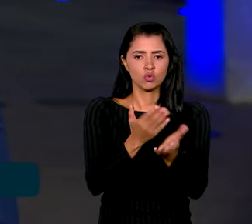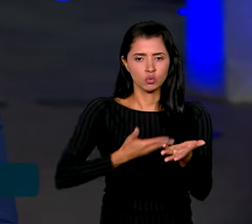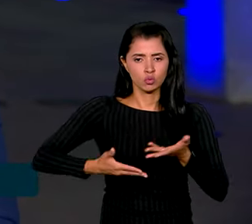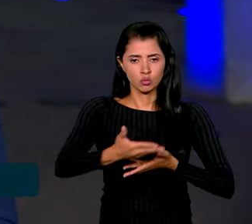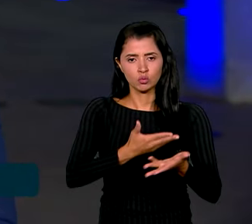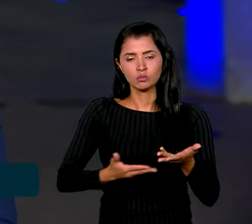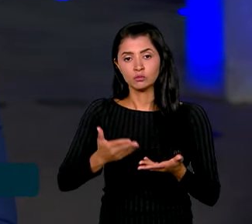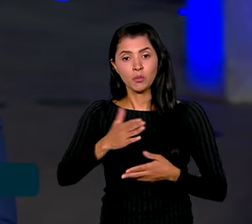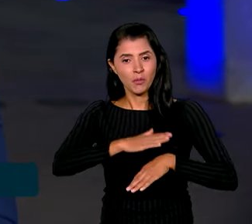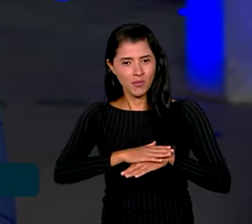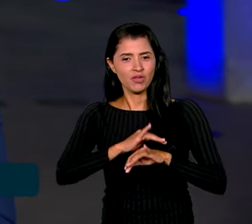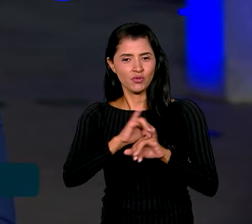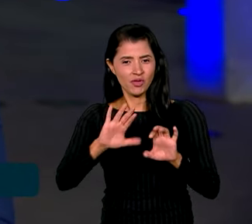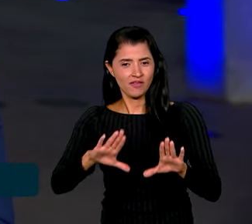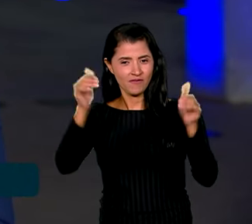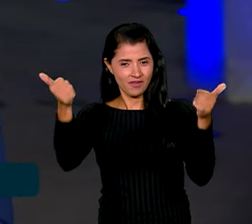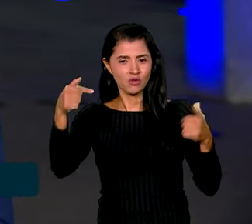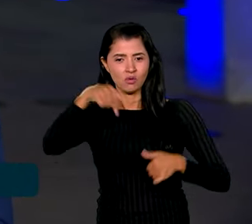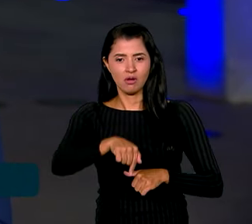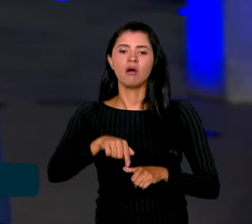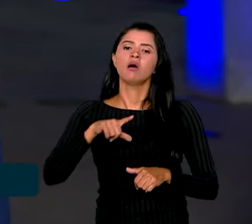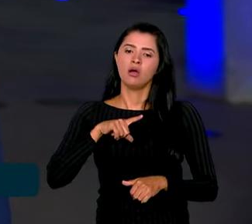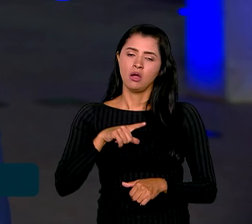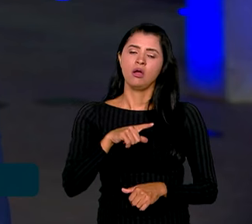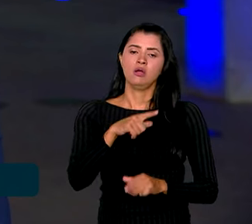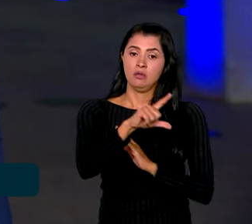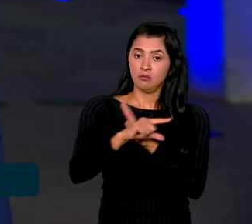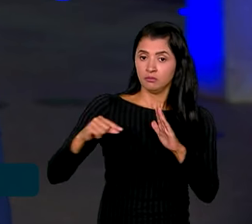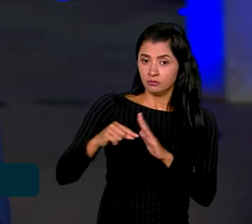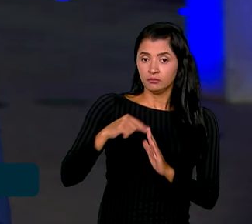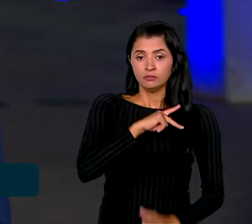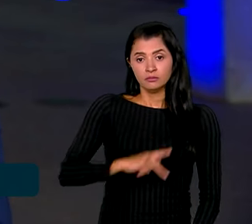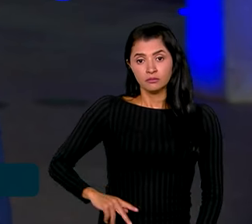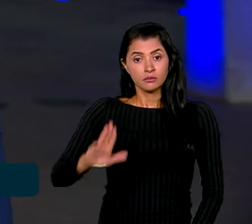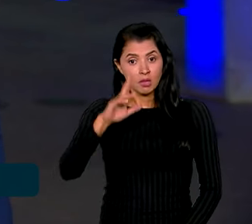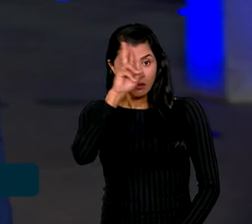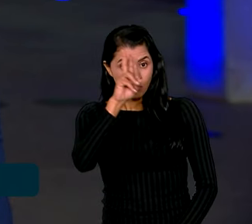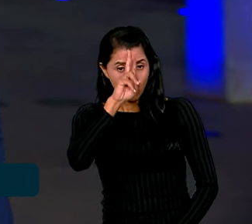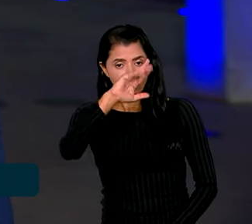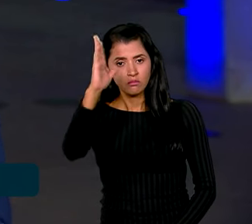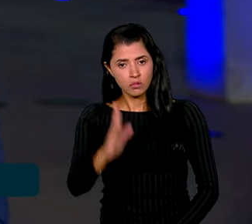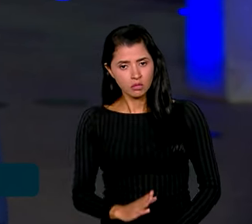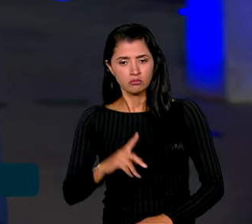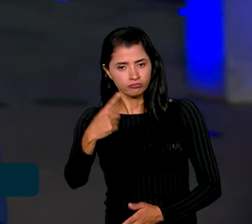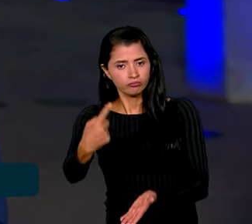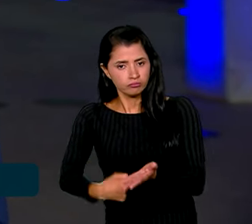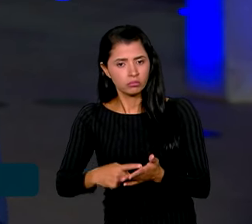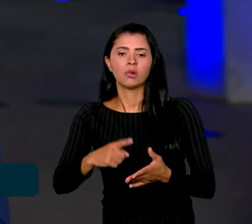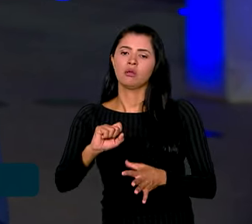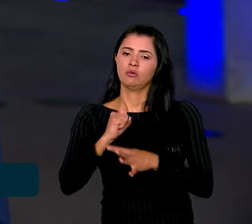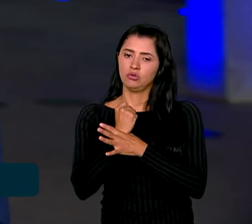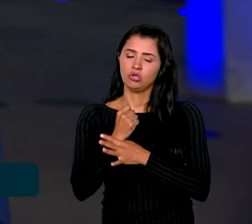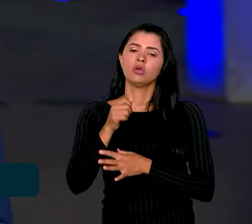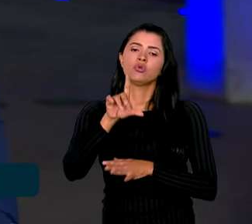Durante o evento de lançamento aqui no Planalto, o presidente Lula lembrou que o Brasil se comprometeu a garantir o direito